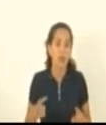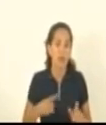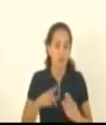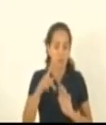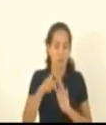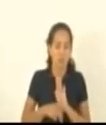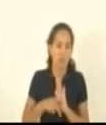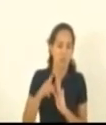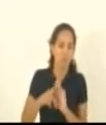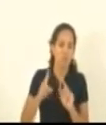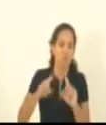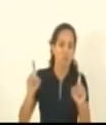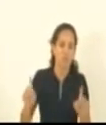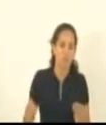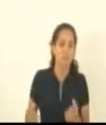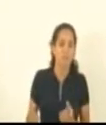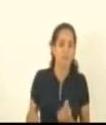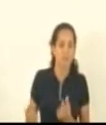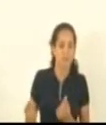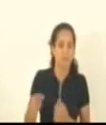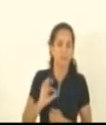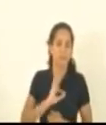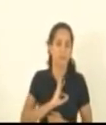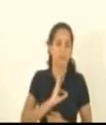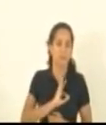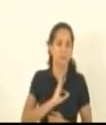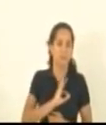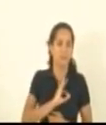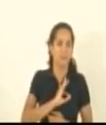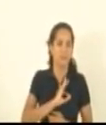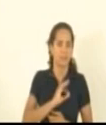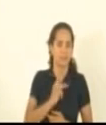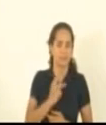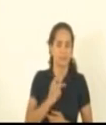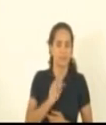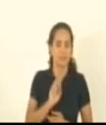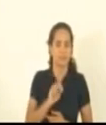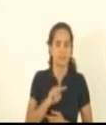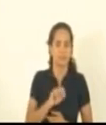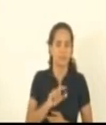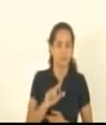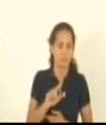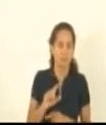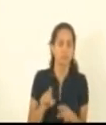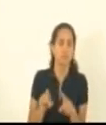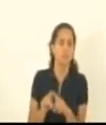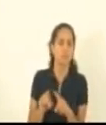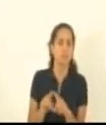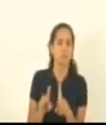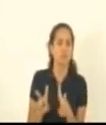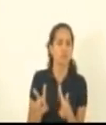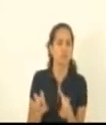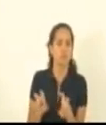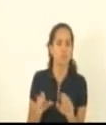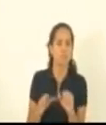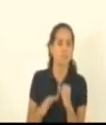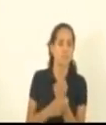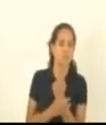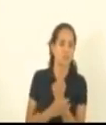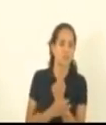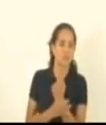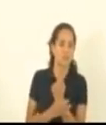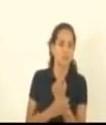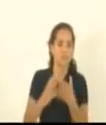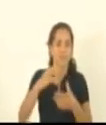de cargos e salários dos policiais penais até questões relacionadas a própria segurança dos